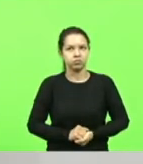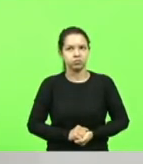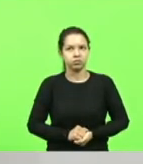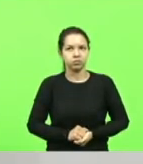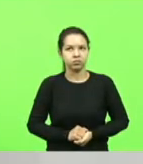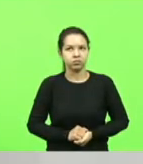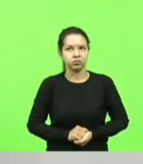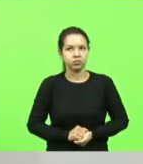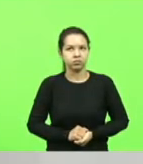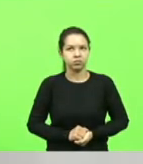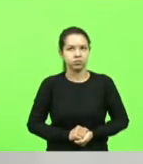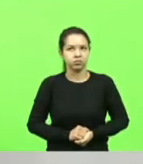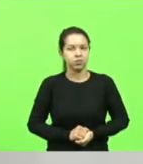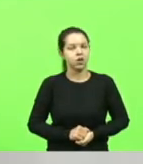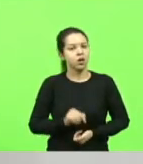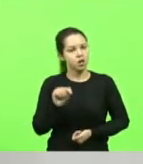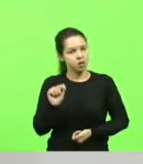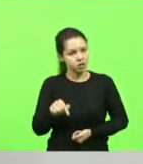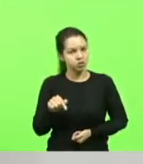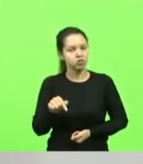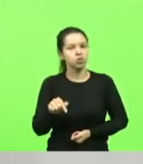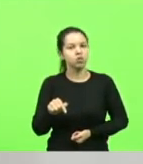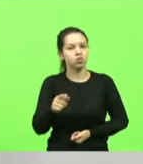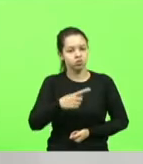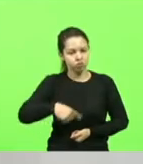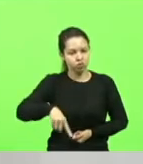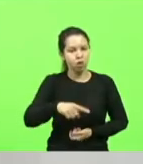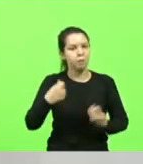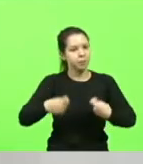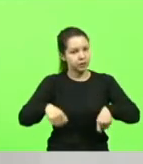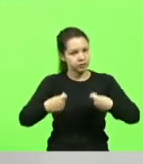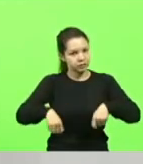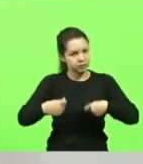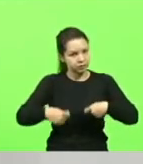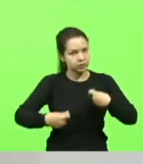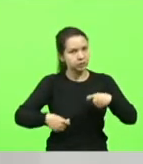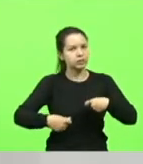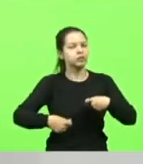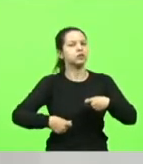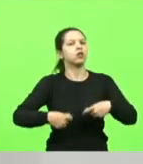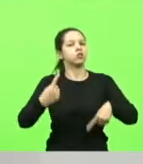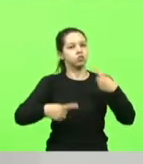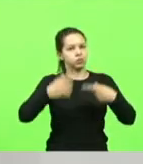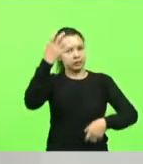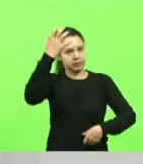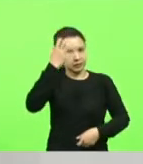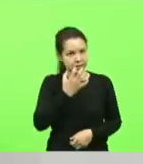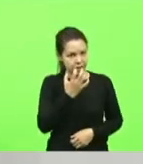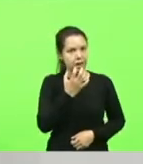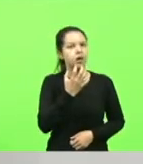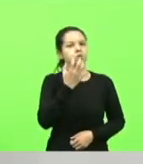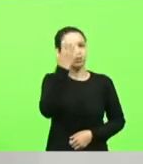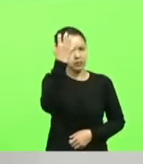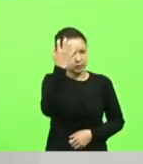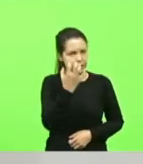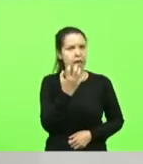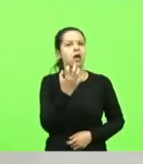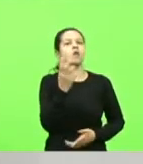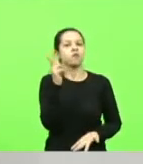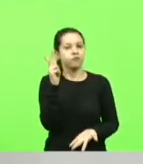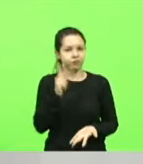E isso é uma coisa que a gente tem que levar a sério. Sério. Sério mesmo.